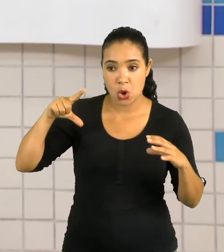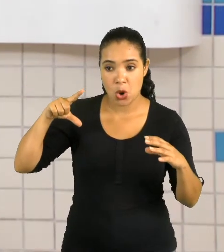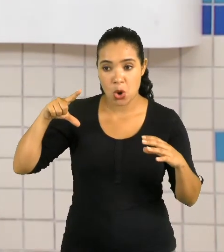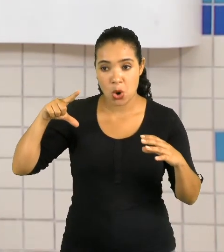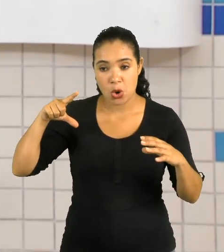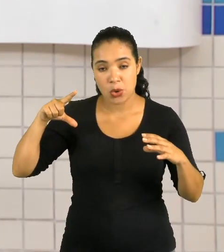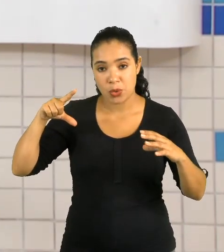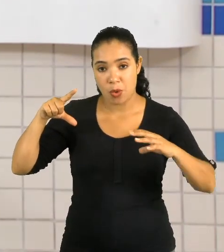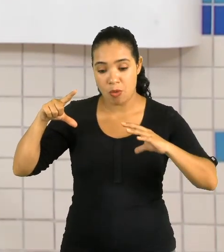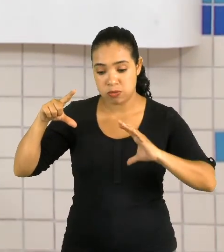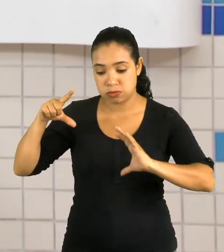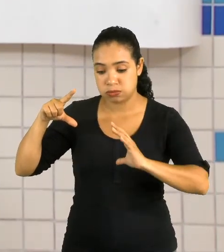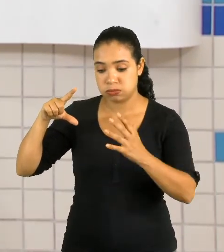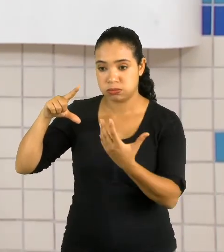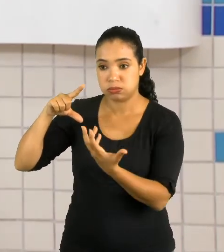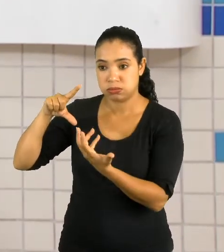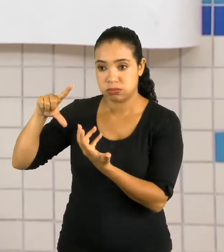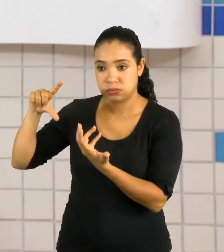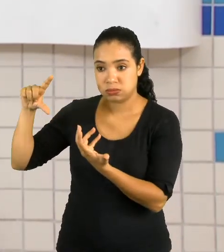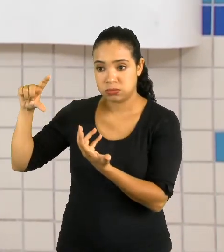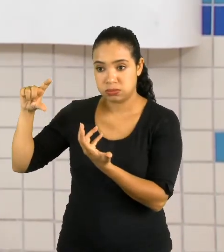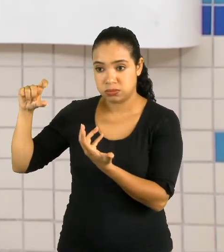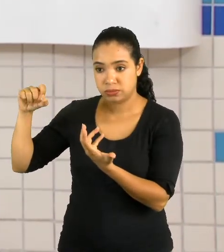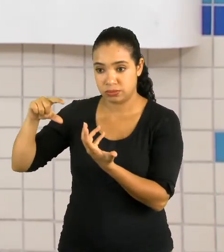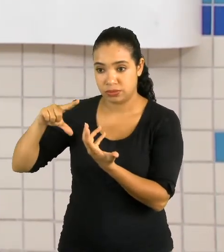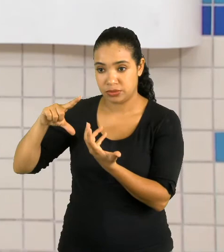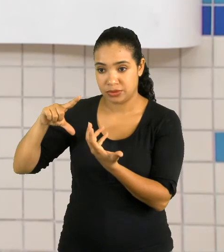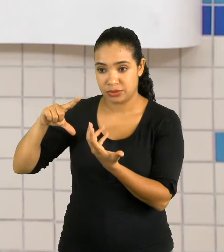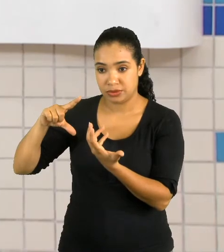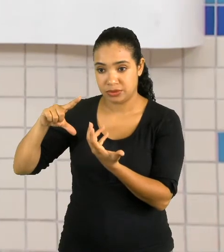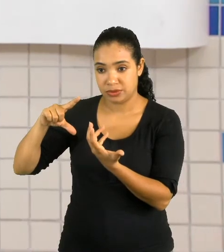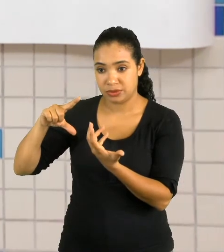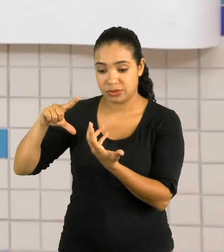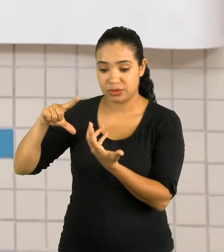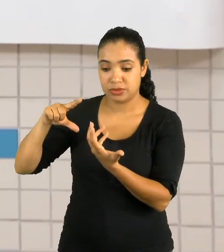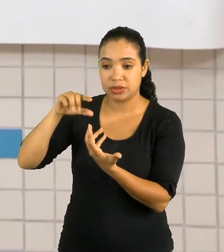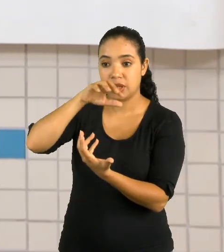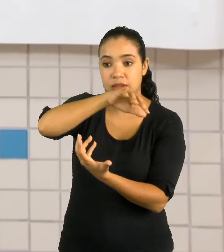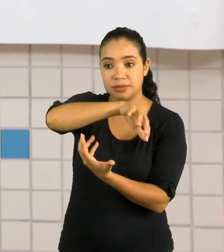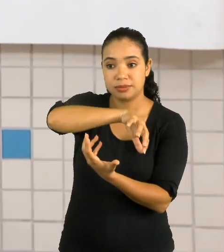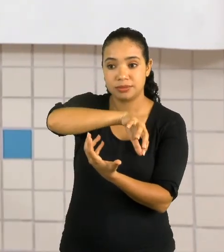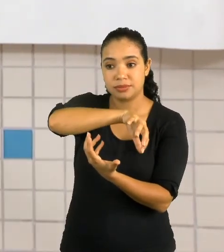parte da Terra, a outra, deixa eu passar um pouquinho mais para cá,